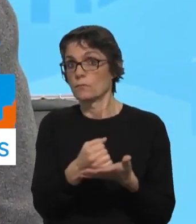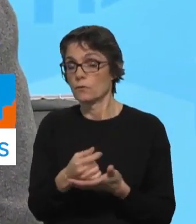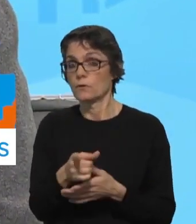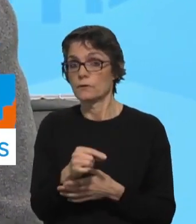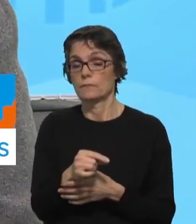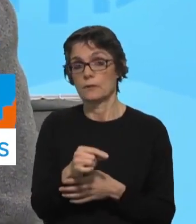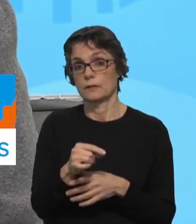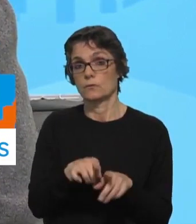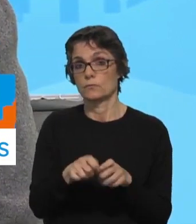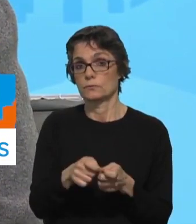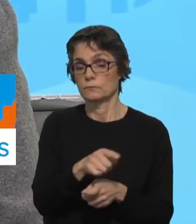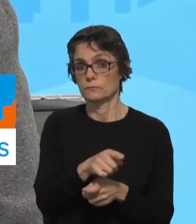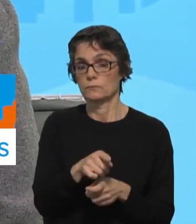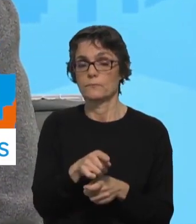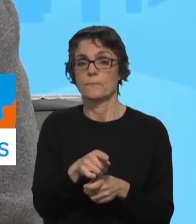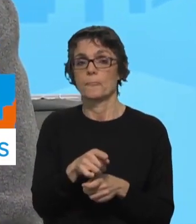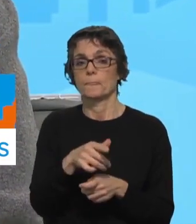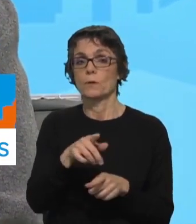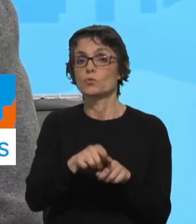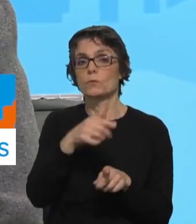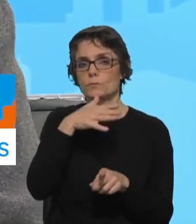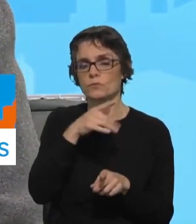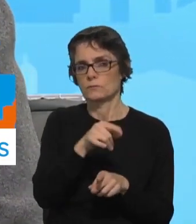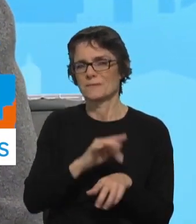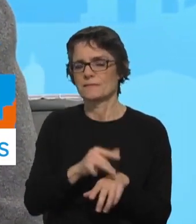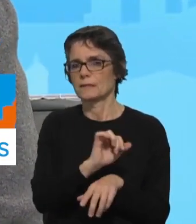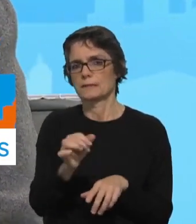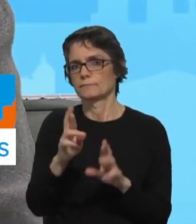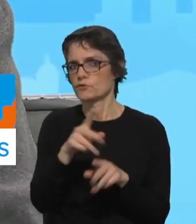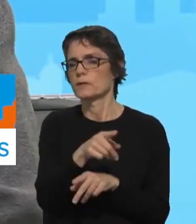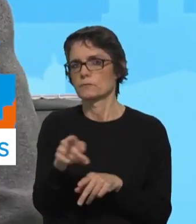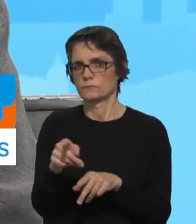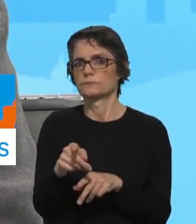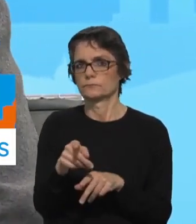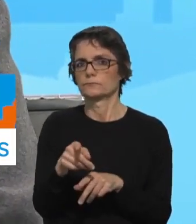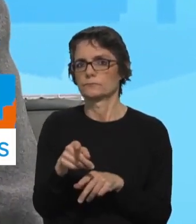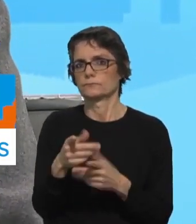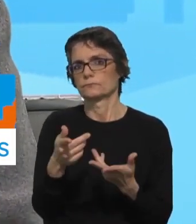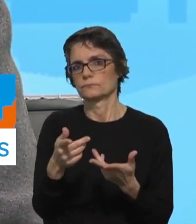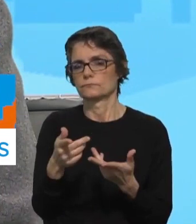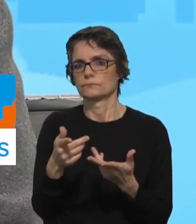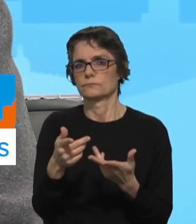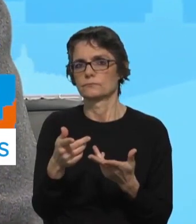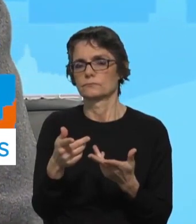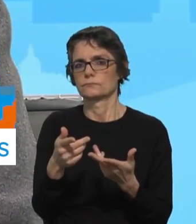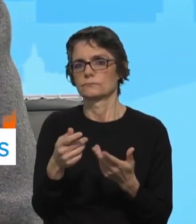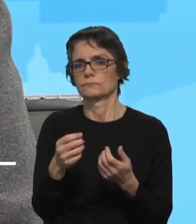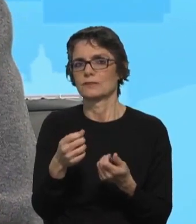deputados têm para estas matérias, penso que irá haver, portanto vai haver aqui algumas